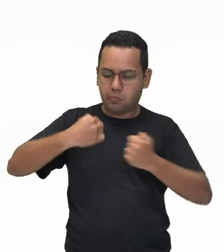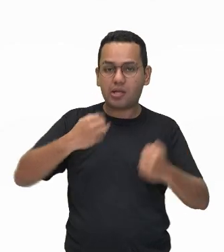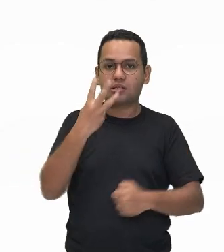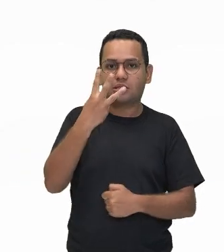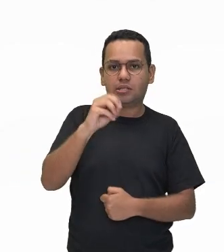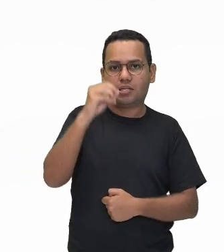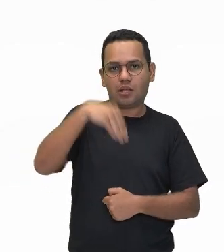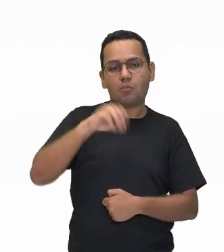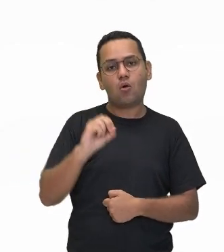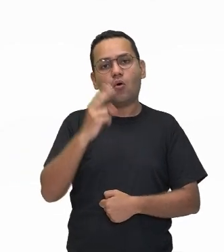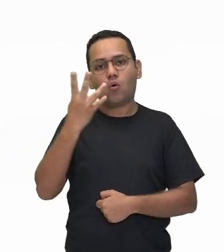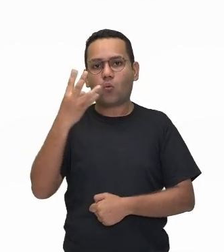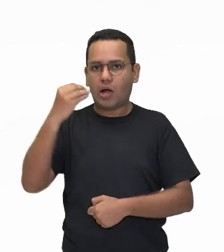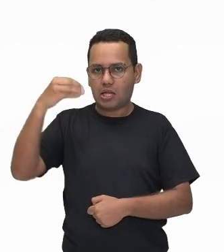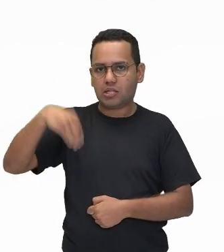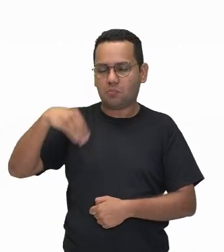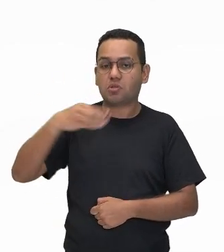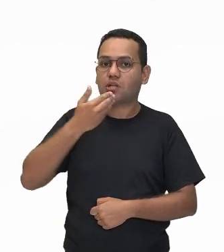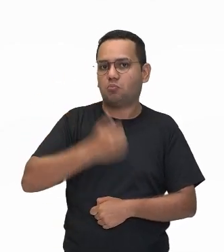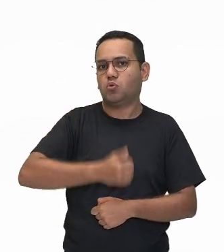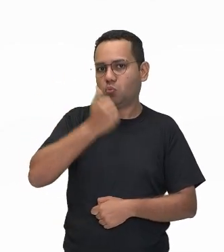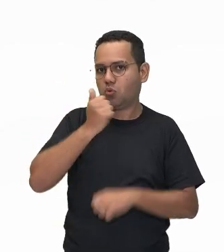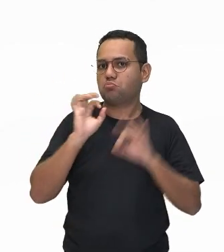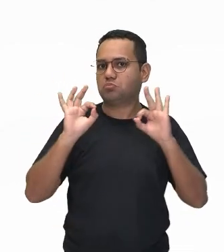para todos que praticam, né?